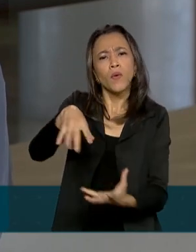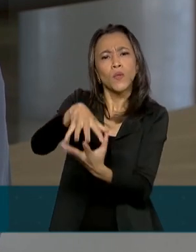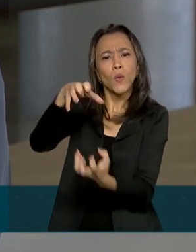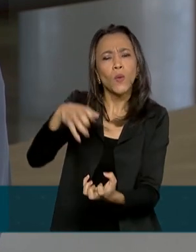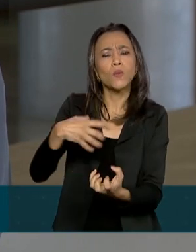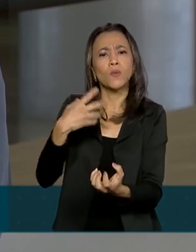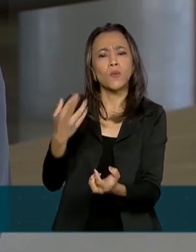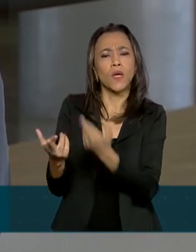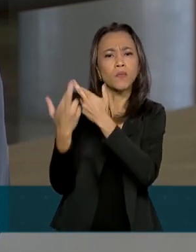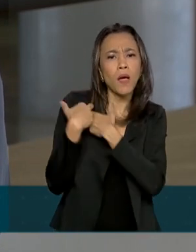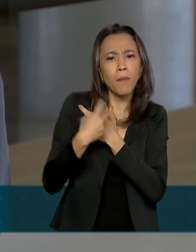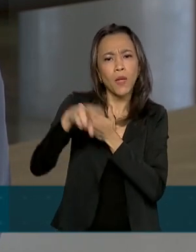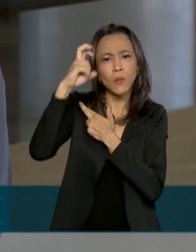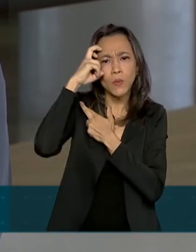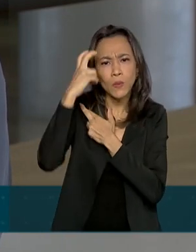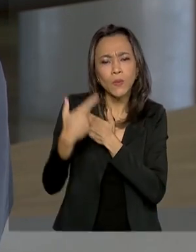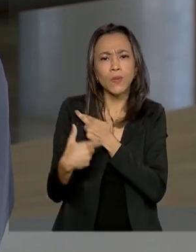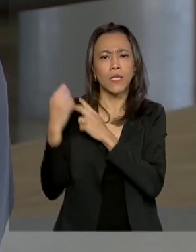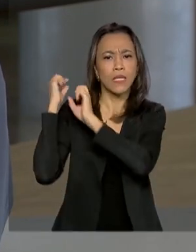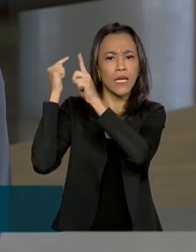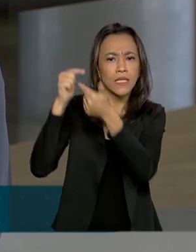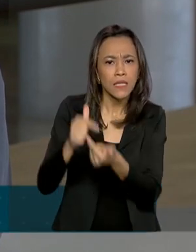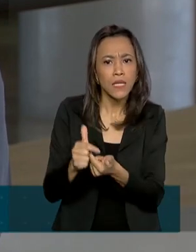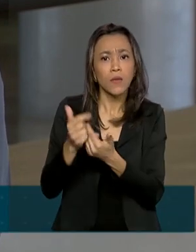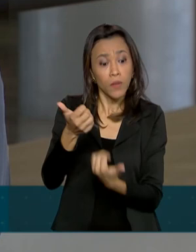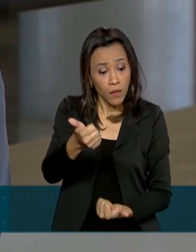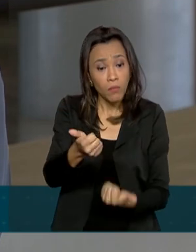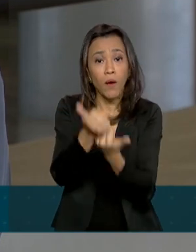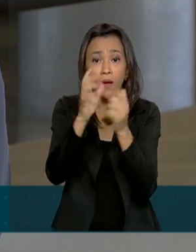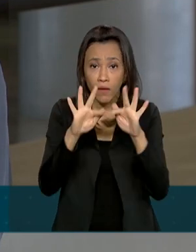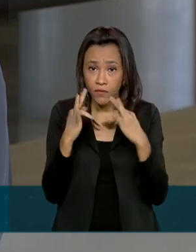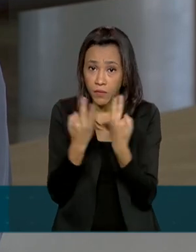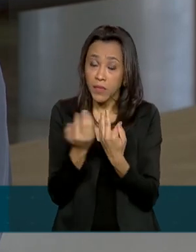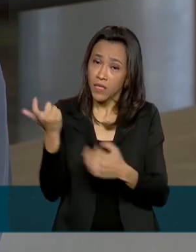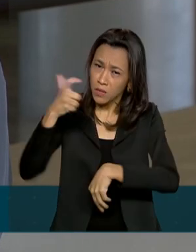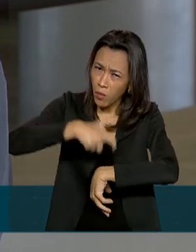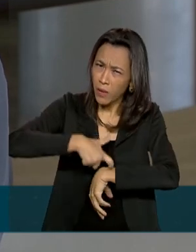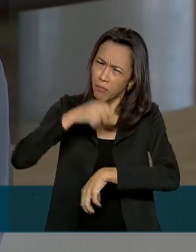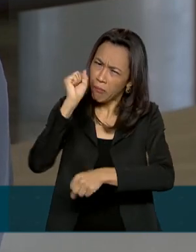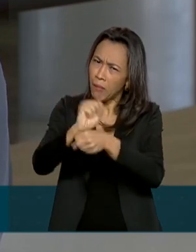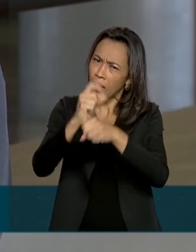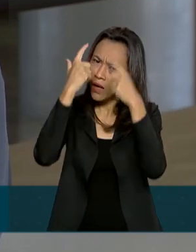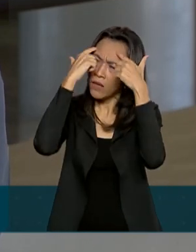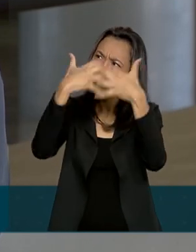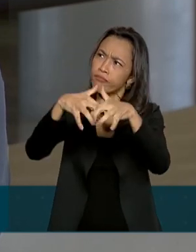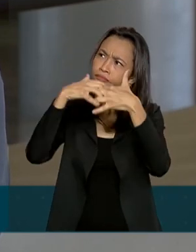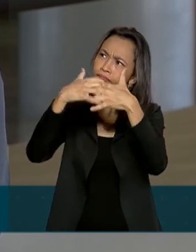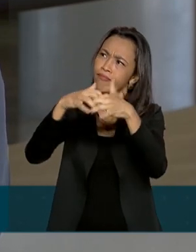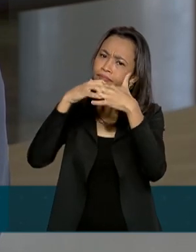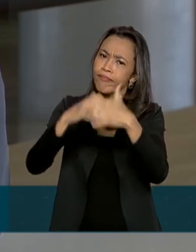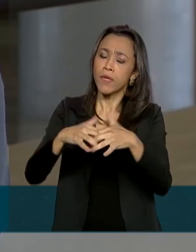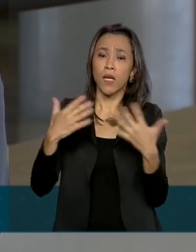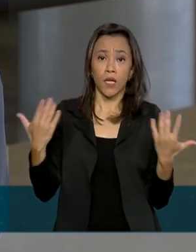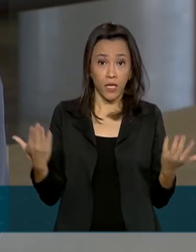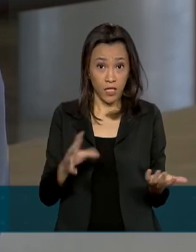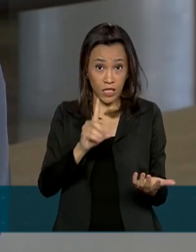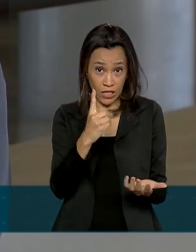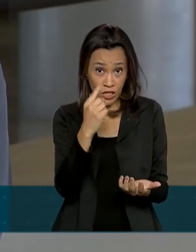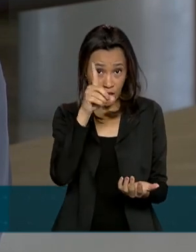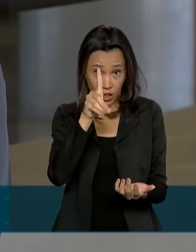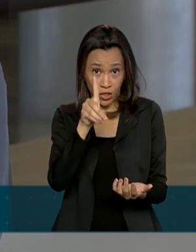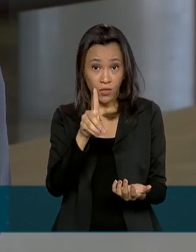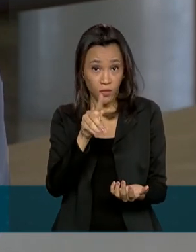até pelo sustento de toda a família. Então, esse é o momento de parar, pensar e a partir desse dia, do dia 15,